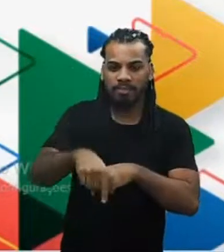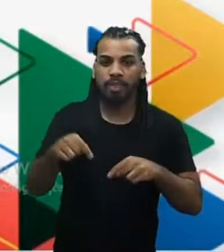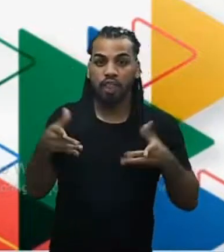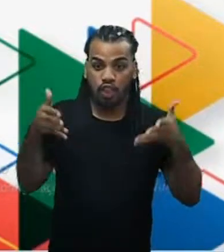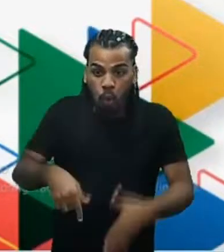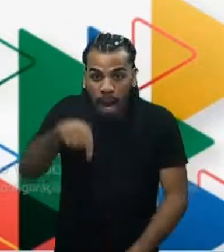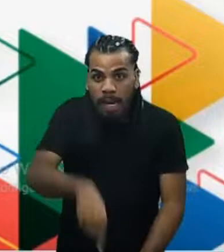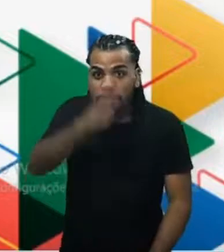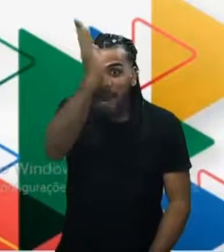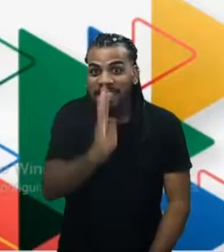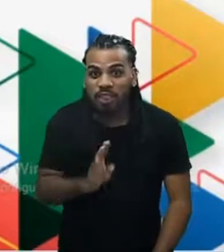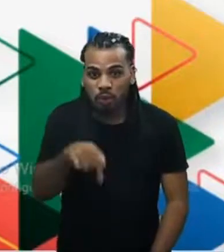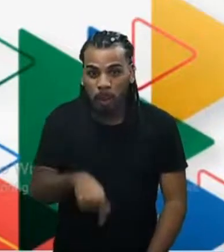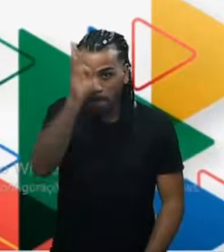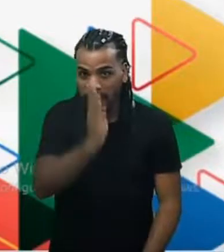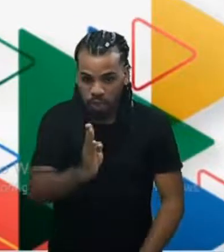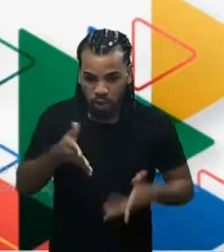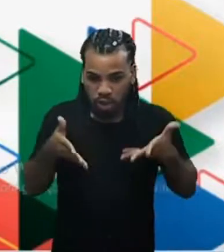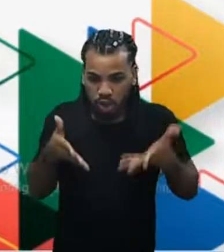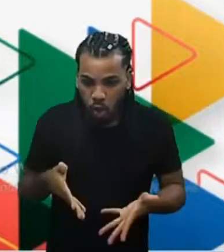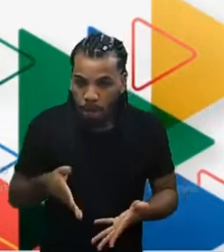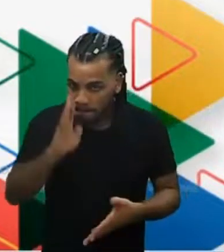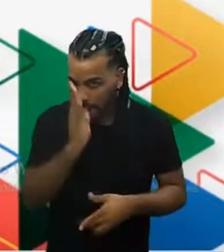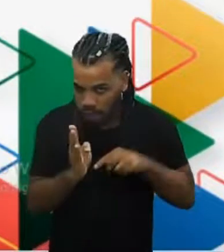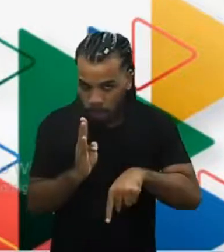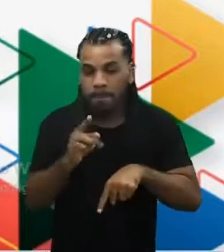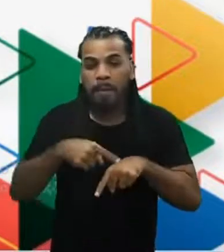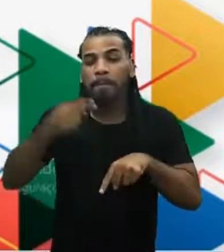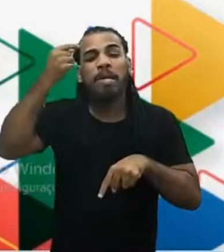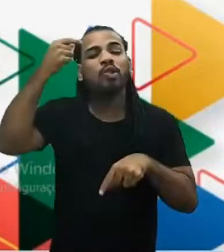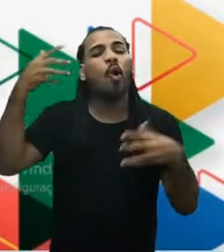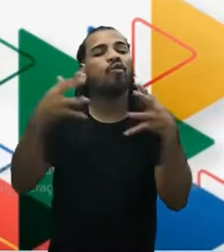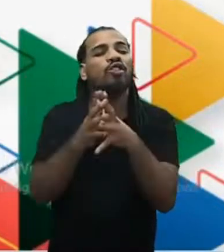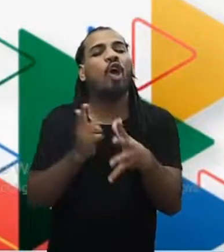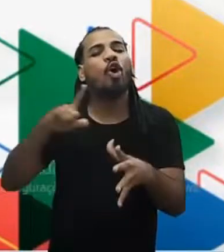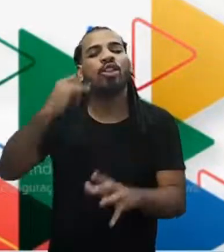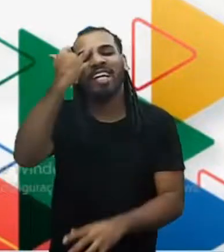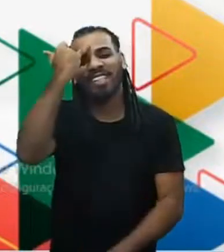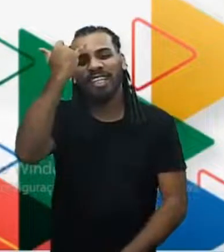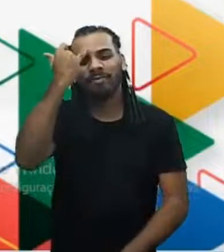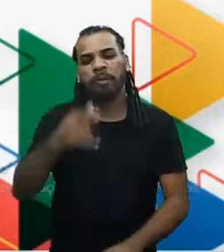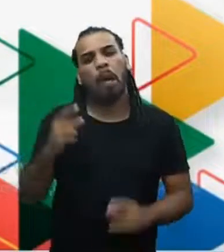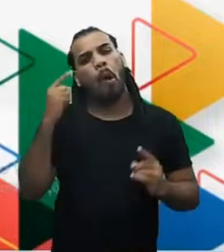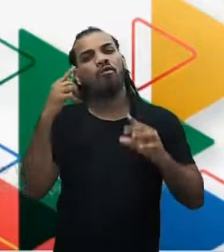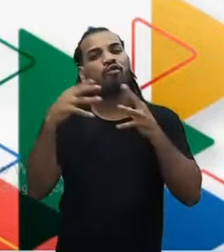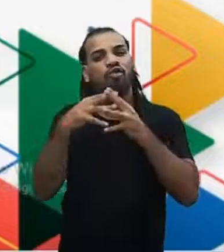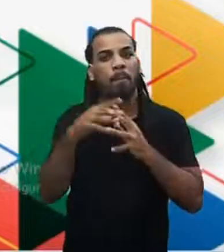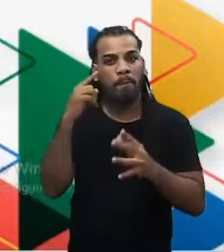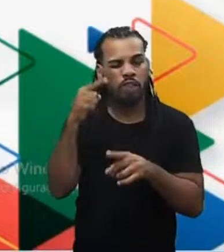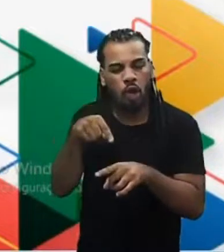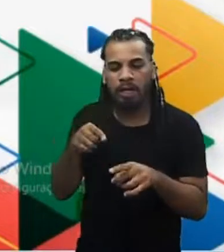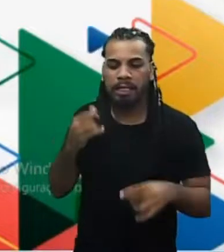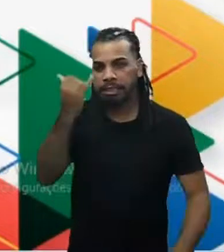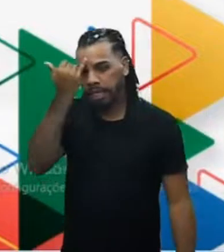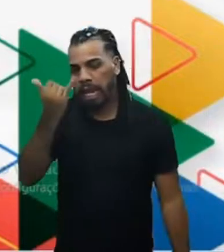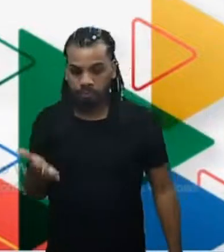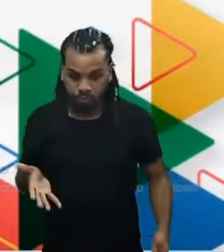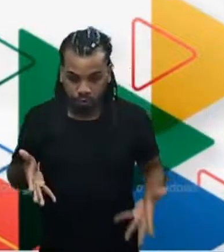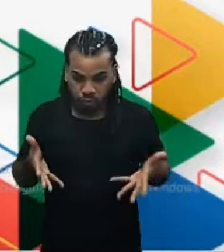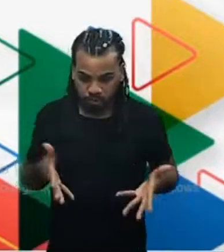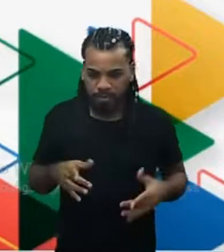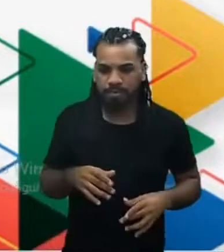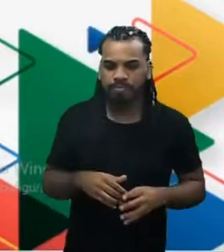índios, tá bem? Se liga no quadrinho amarelo. Apesar de ser utilizado até hoje,